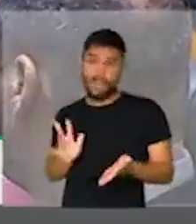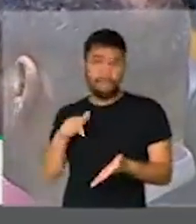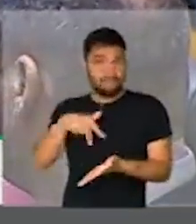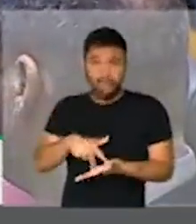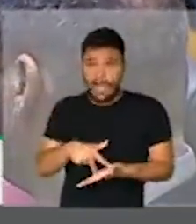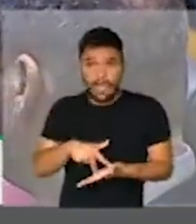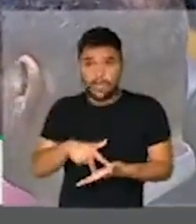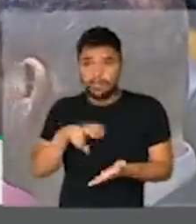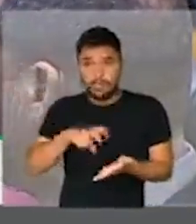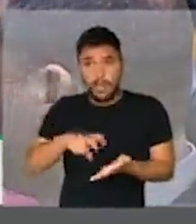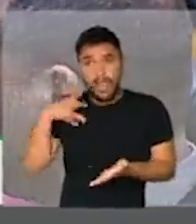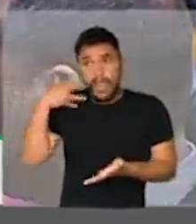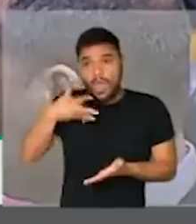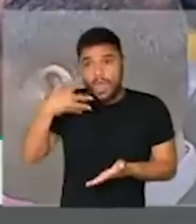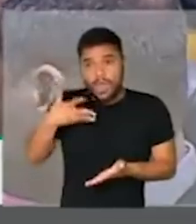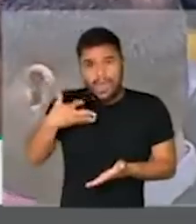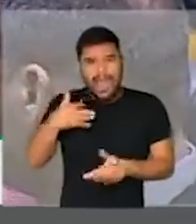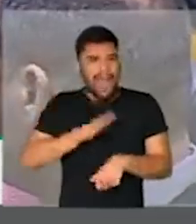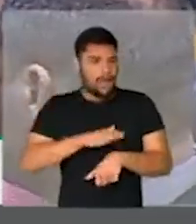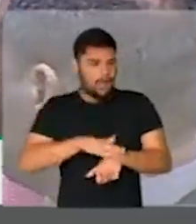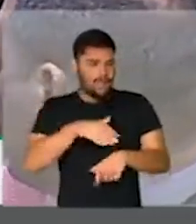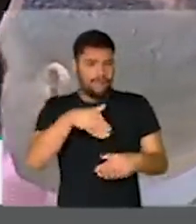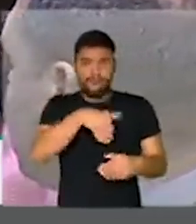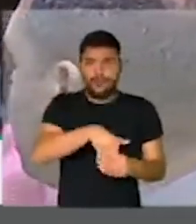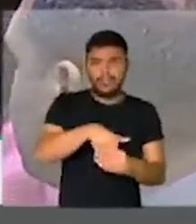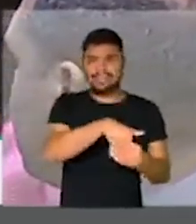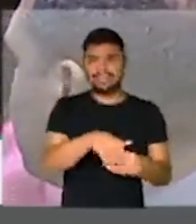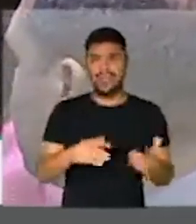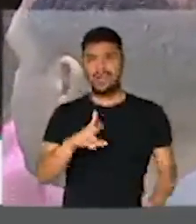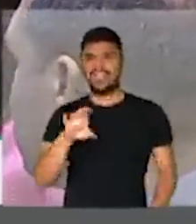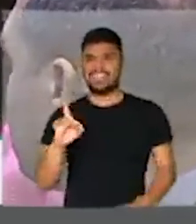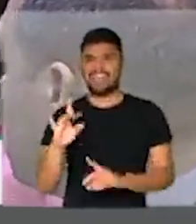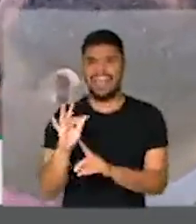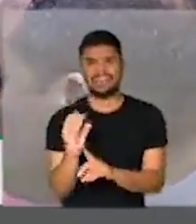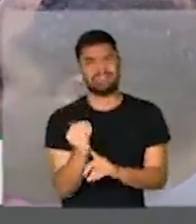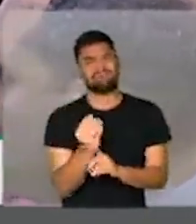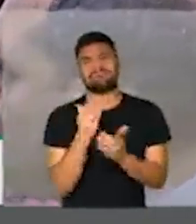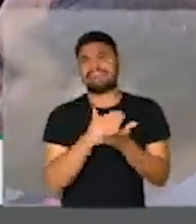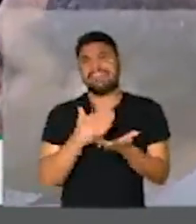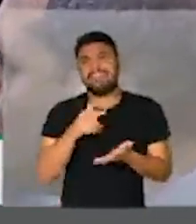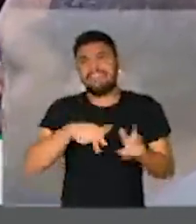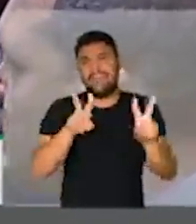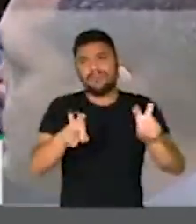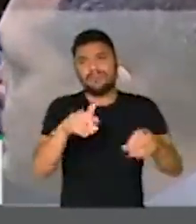fala no pequeno expediente. Não fala no meio de uma votação de crédito sobre uma coisa que tenha absolutamente nada a ver.